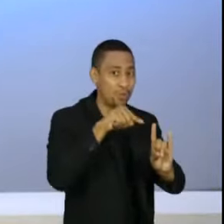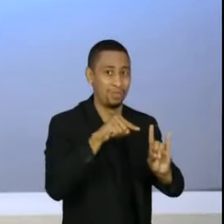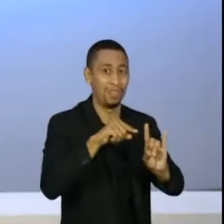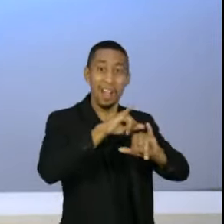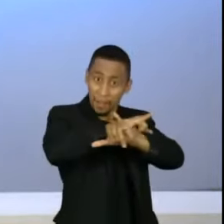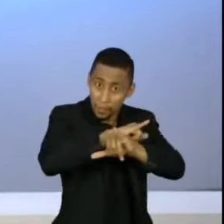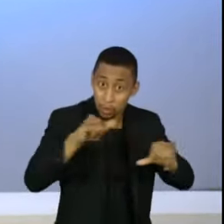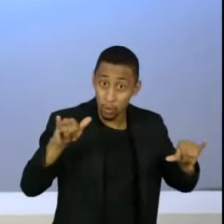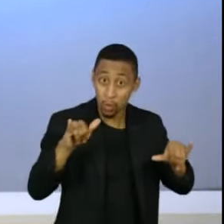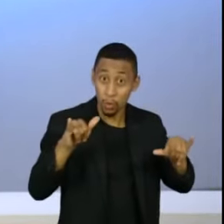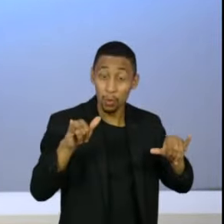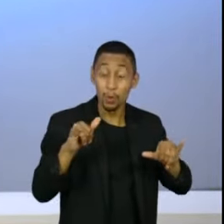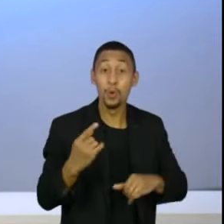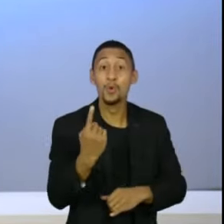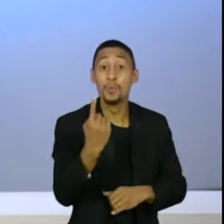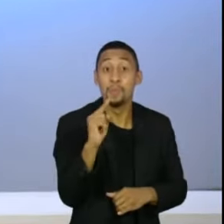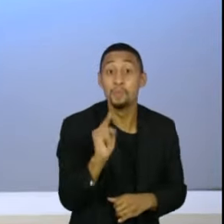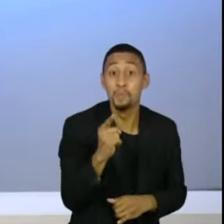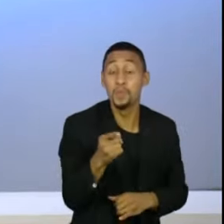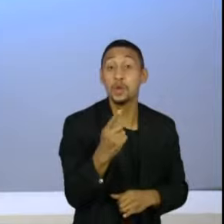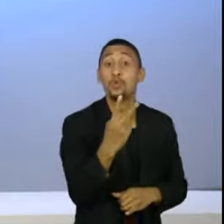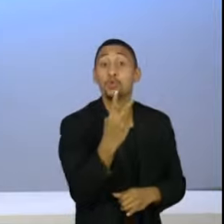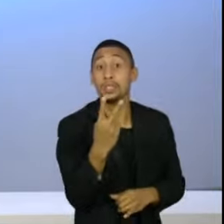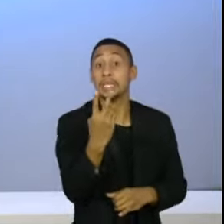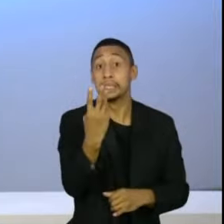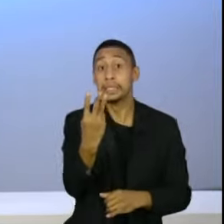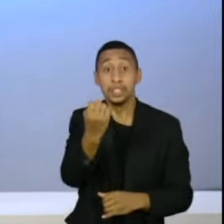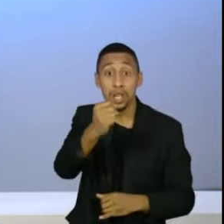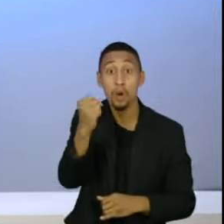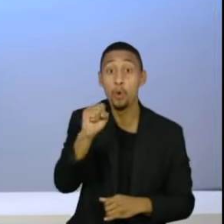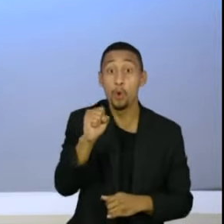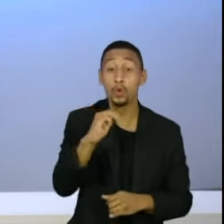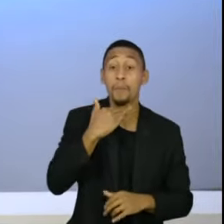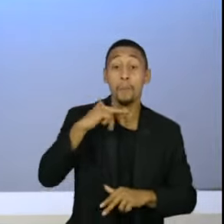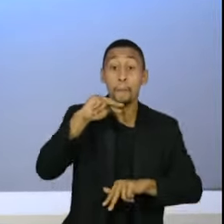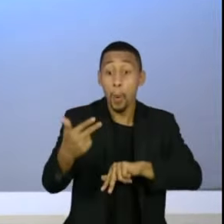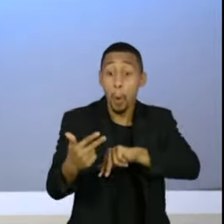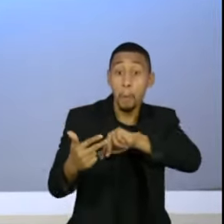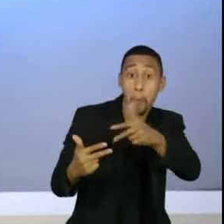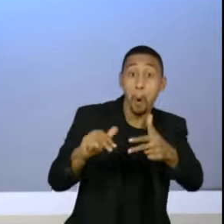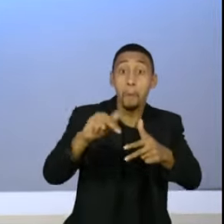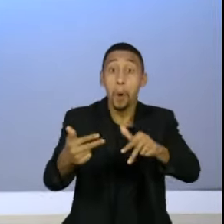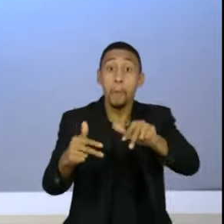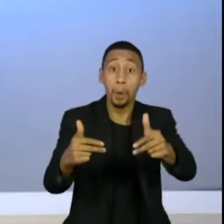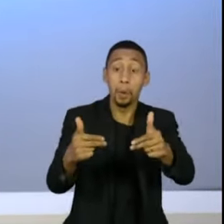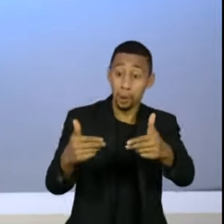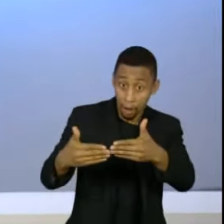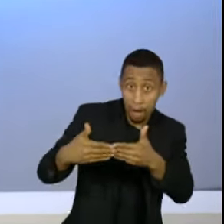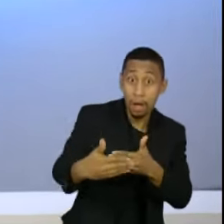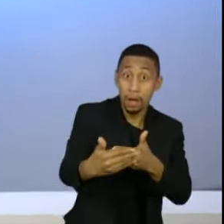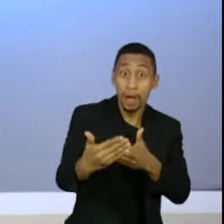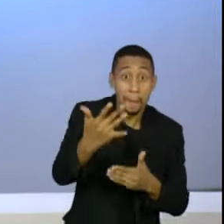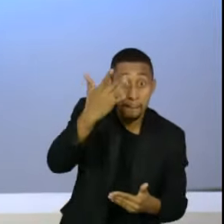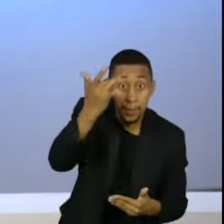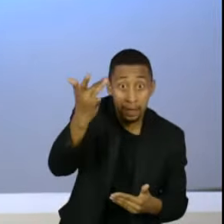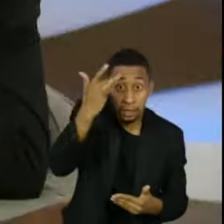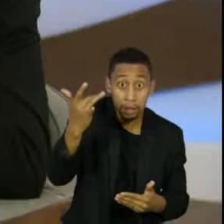.233 média móvel de mortes. Não é vacinação em março e abril mais, senador. É amanhã.